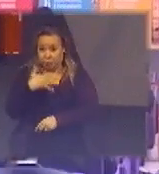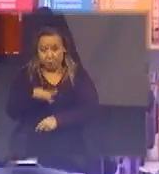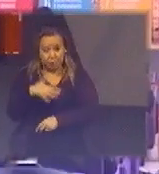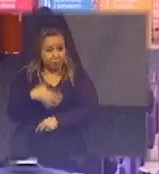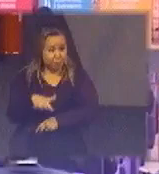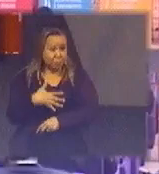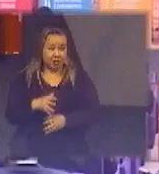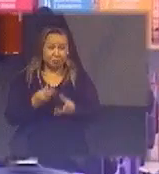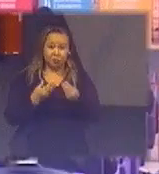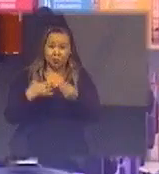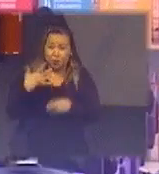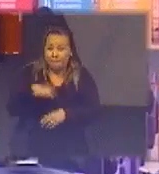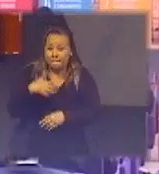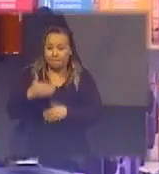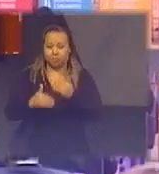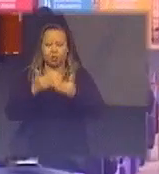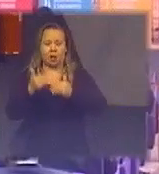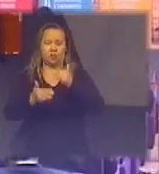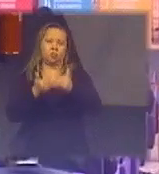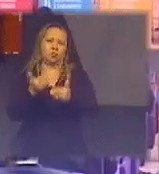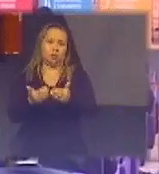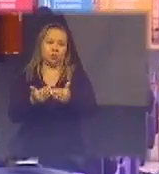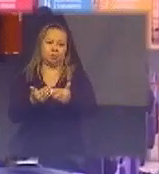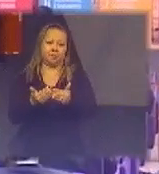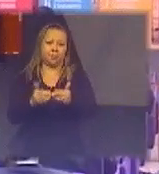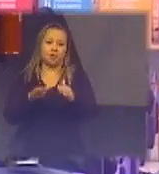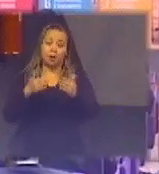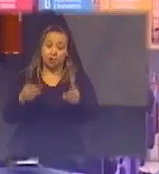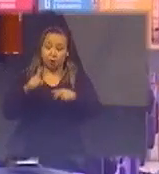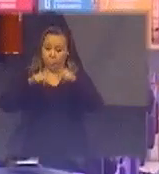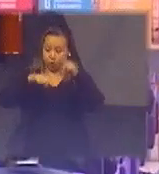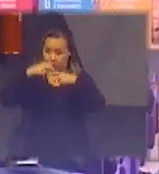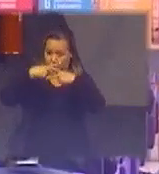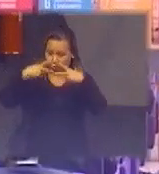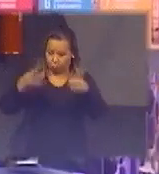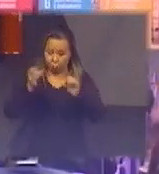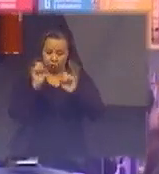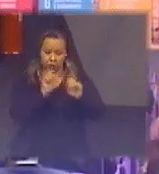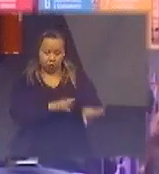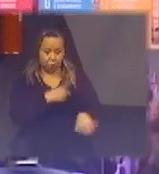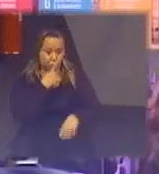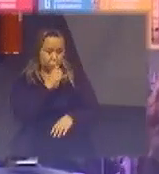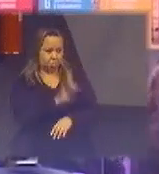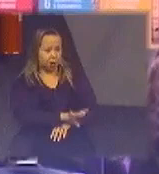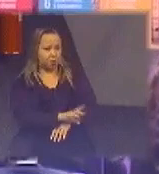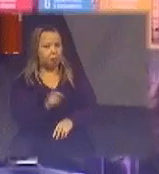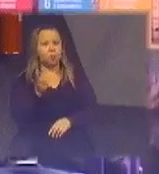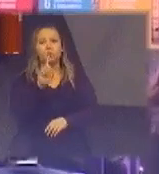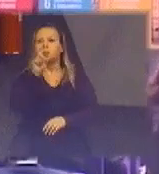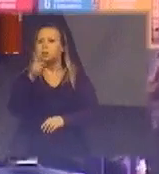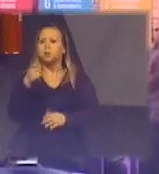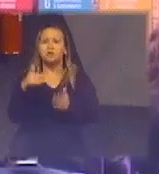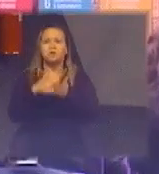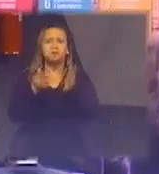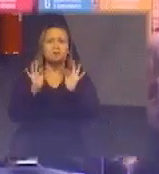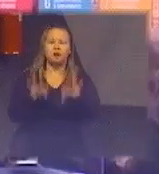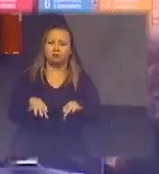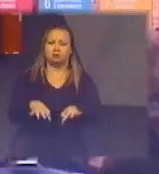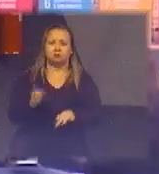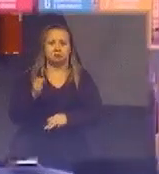todo esse processo esse produto descartado não é produto final não tem valor